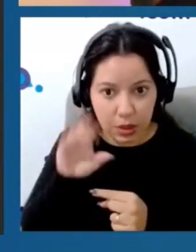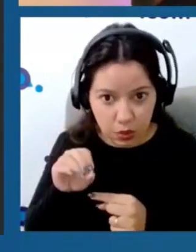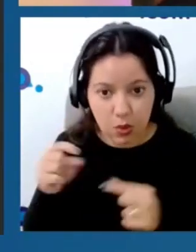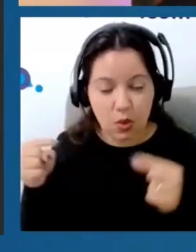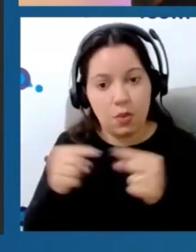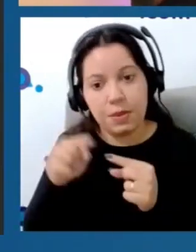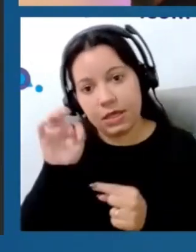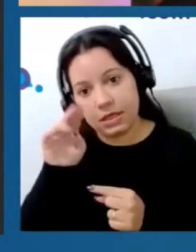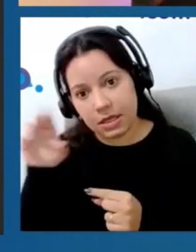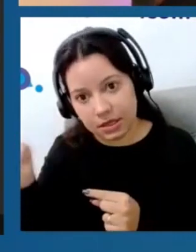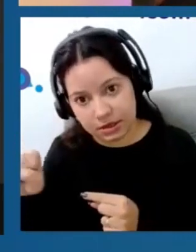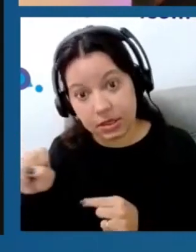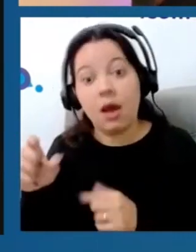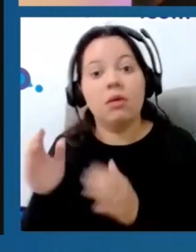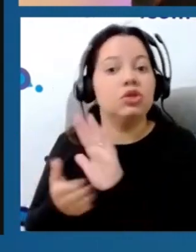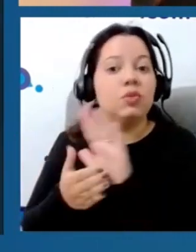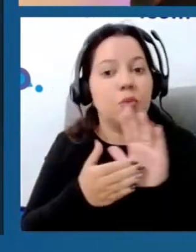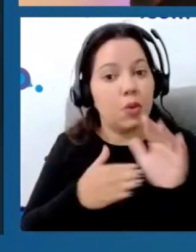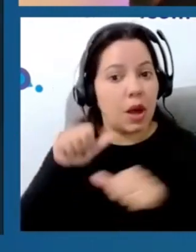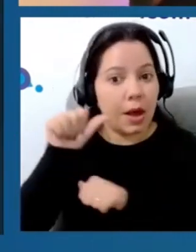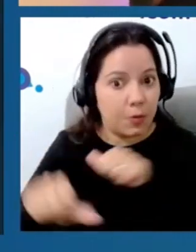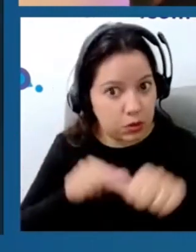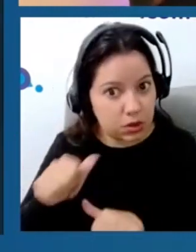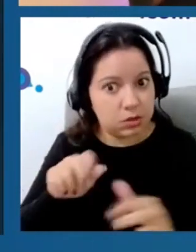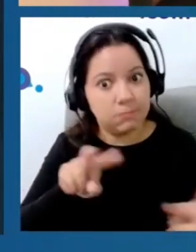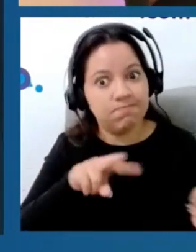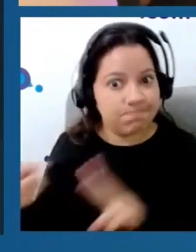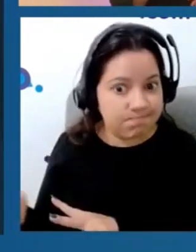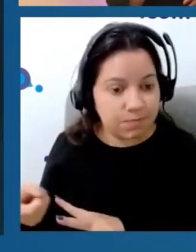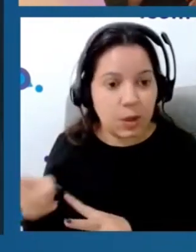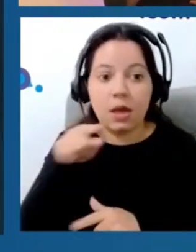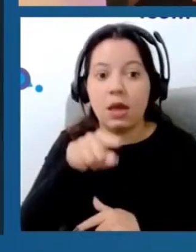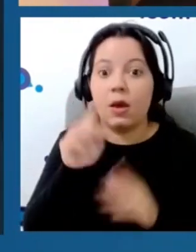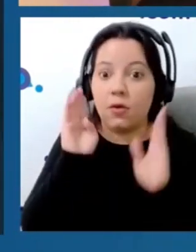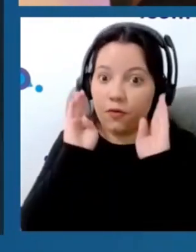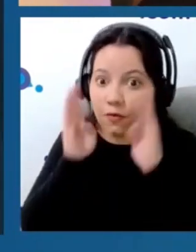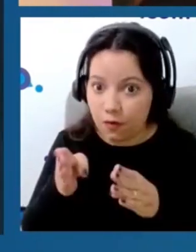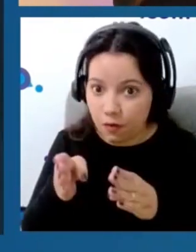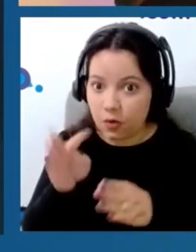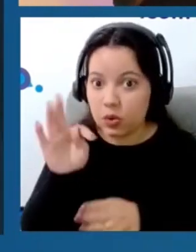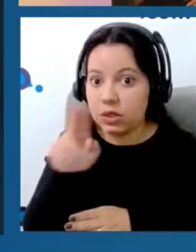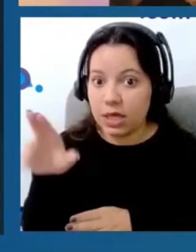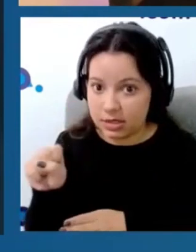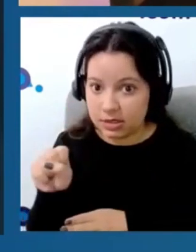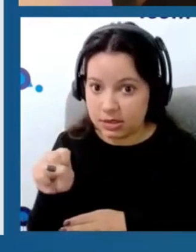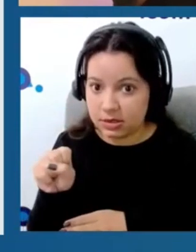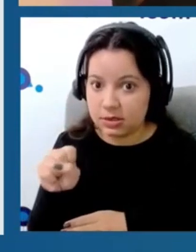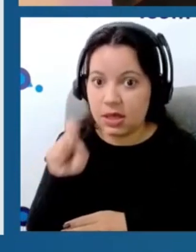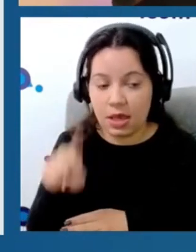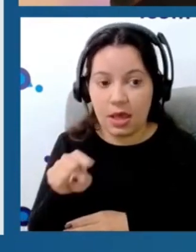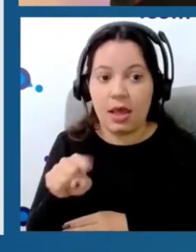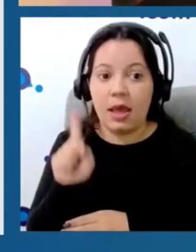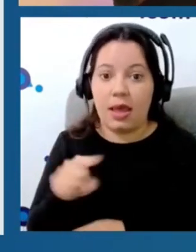E aí, o que a gente propõe é uma mudança de chave, com a alteração do foco na TENS ativa, que seria a TENS simultânea ao movimento.